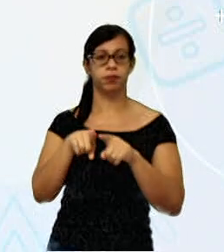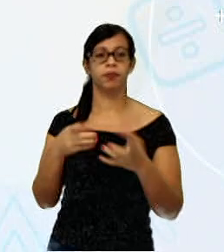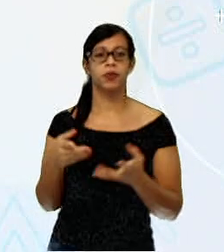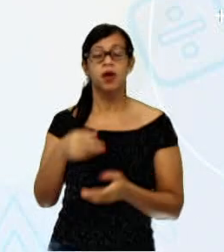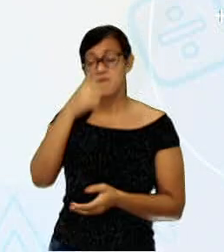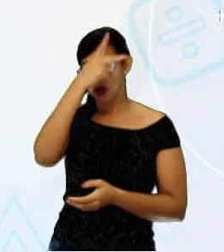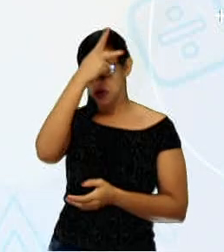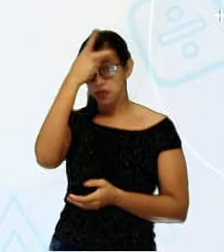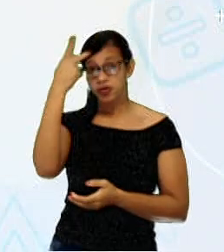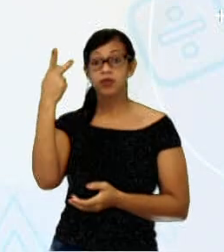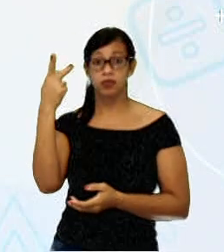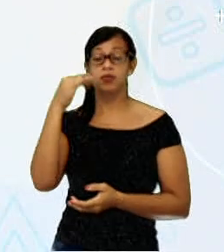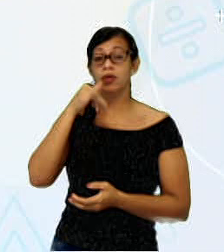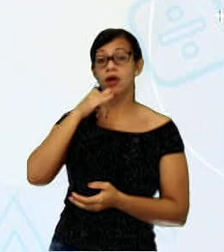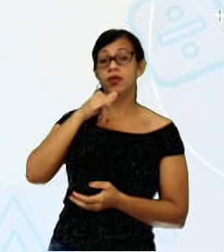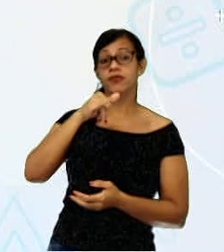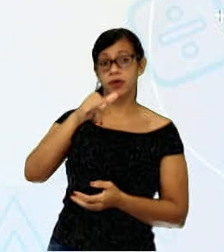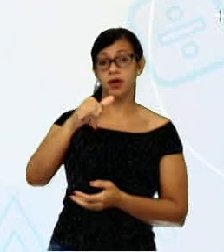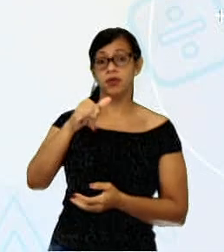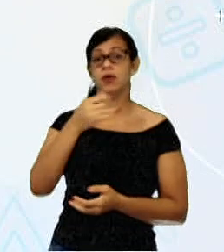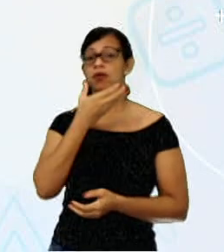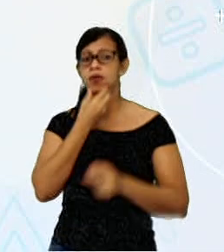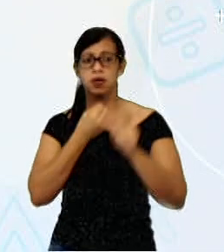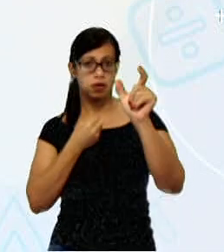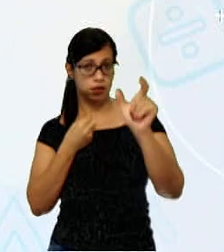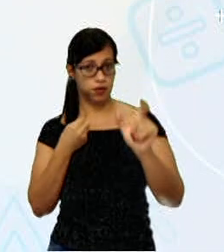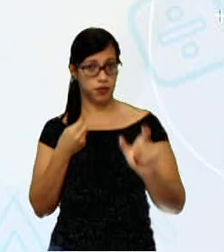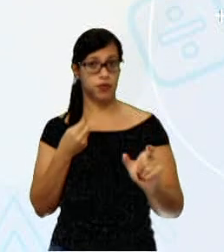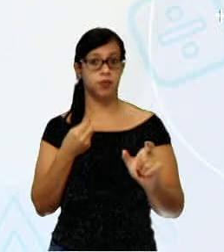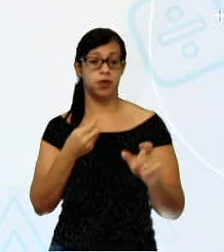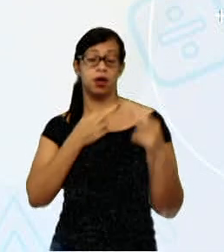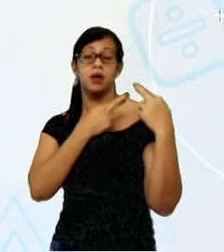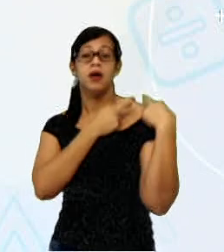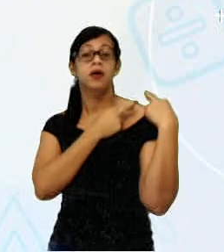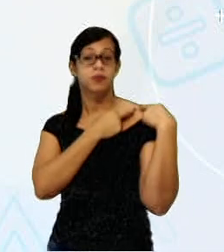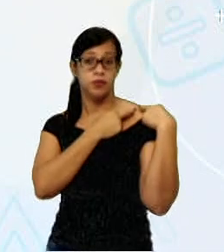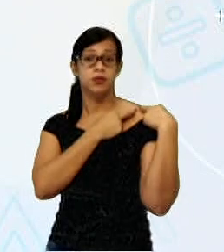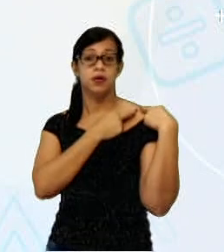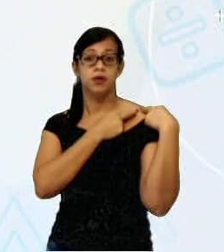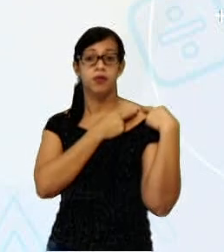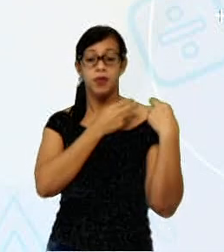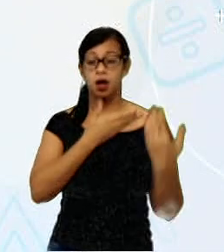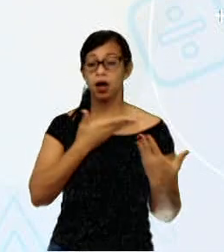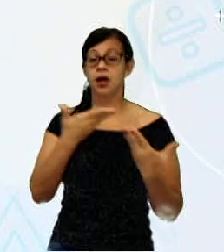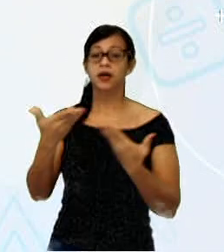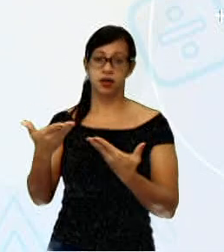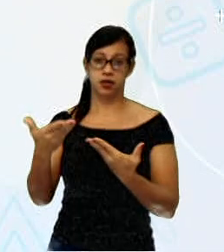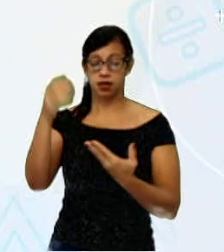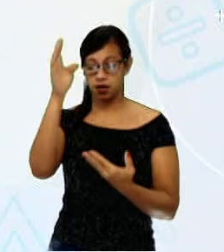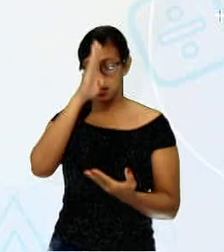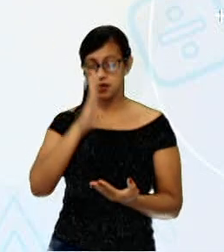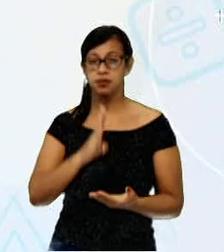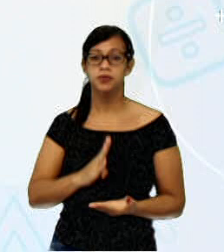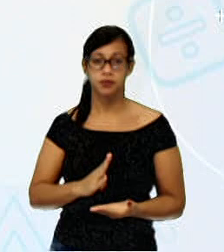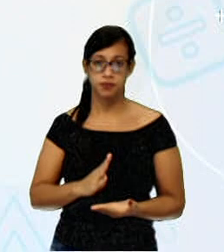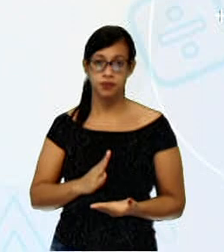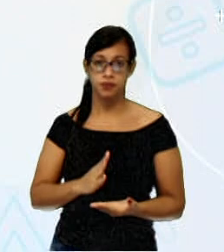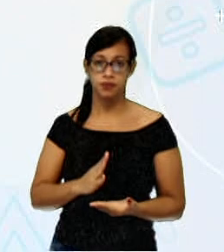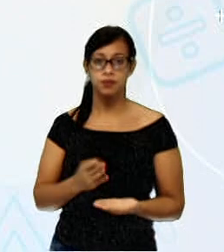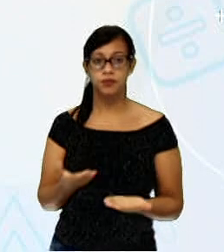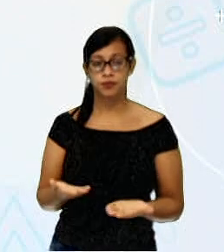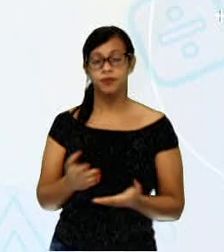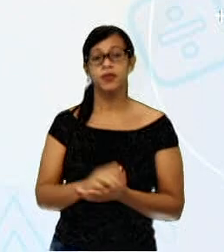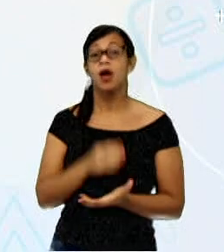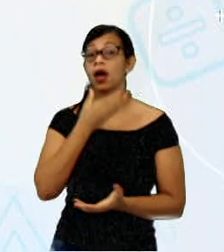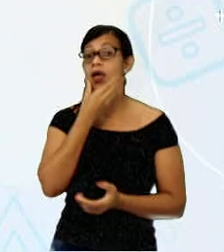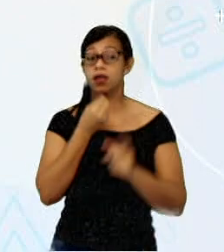foi Massal Okinaka o responsável por trazer a arte sumier para o Brasil. Já, né, que ele nasceu no Japão e